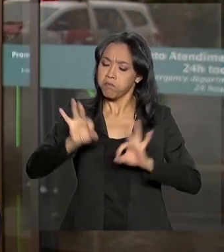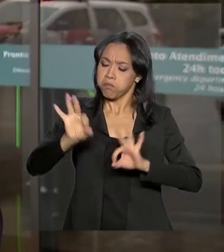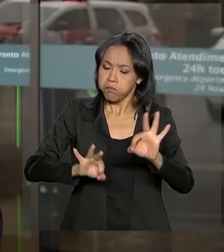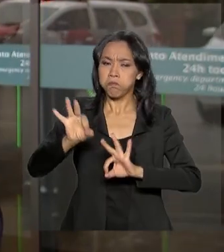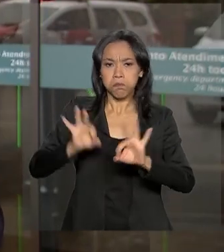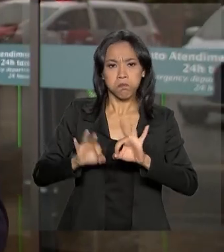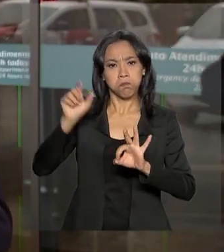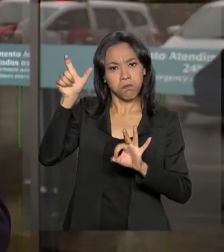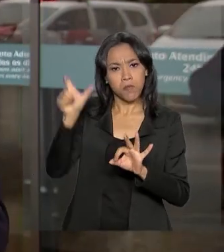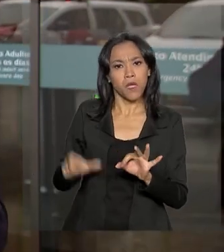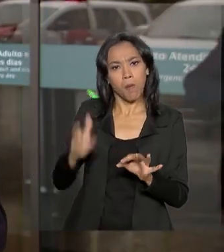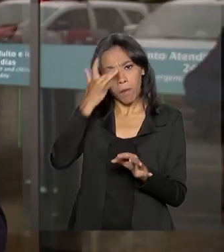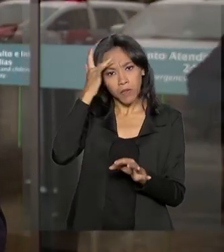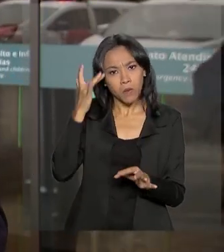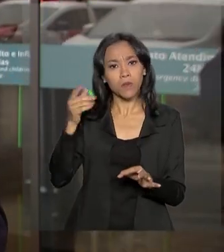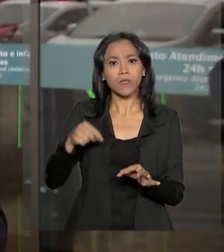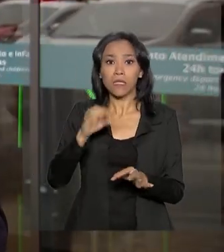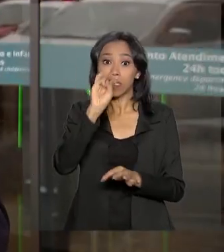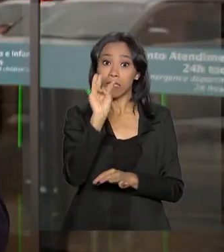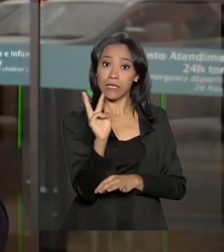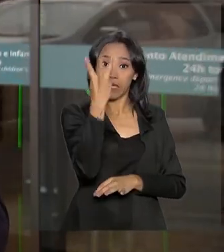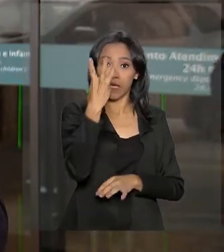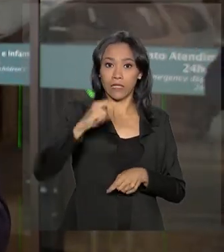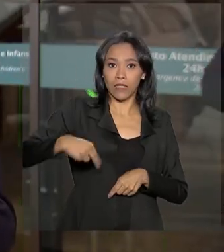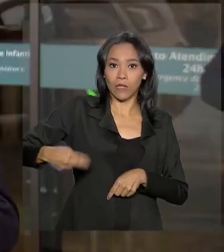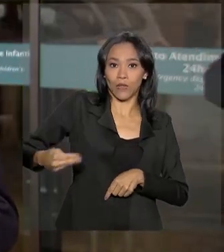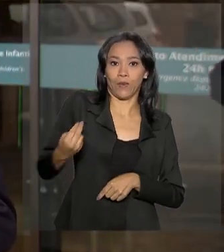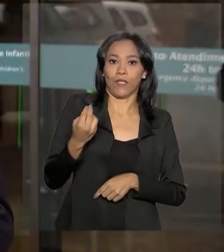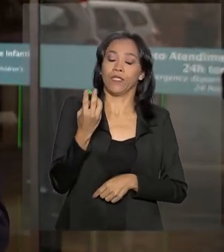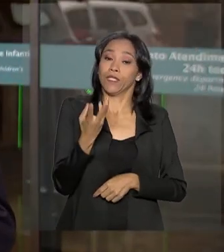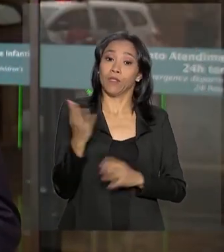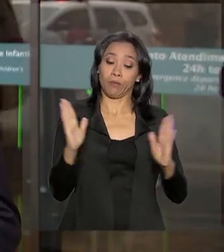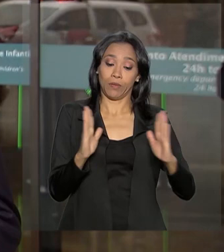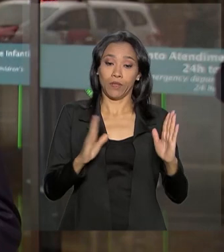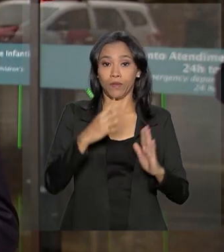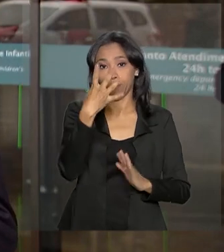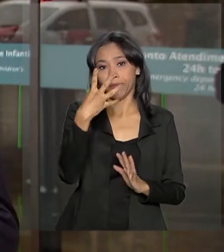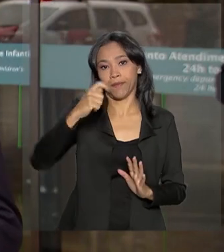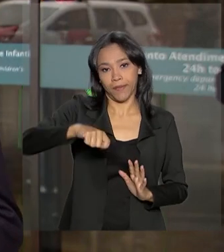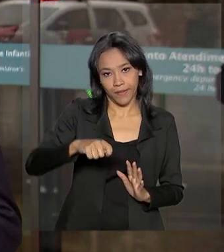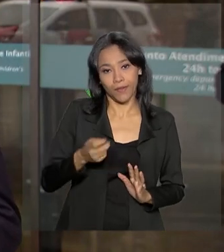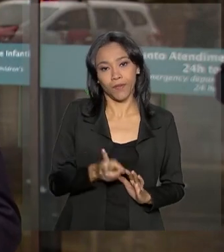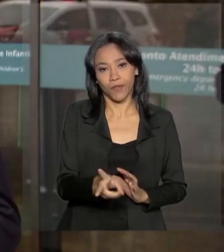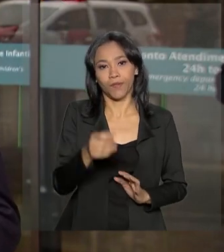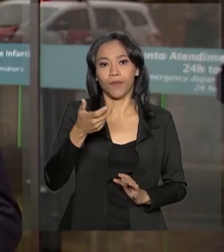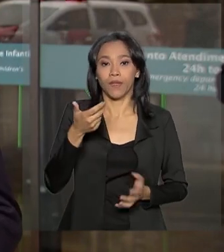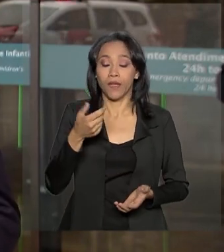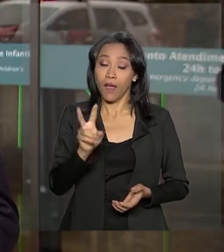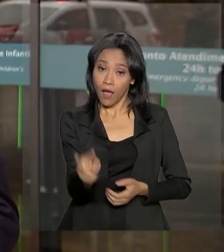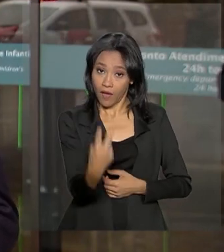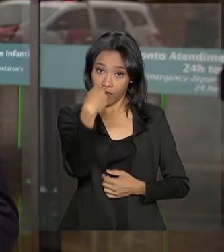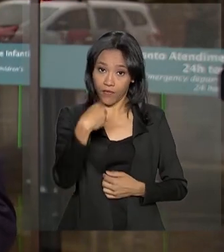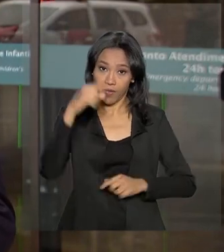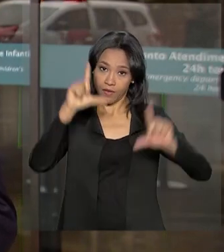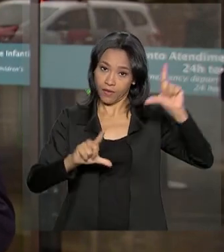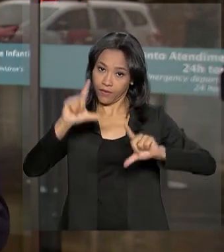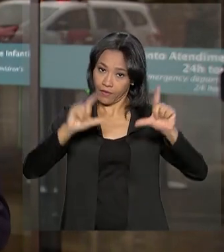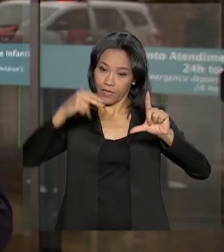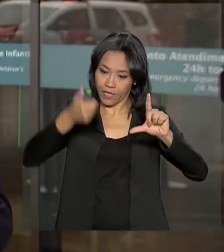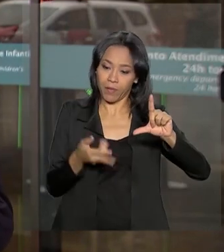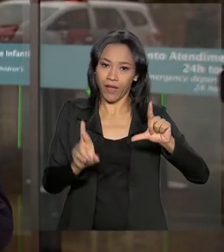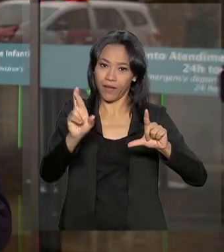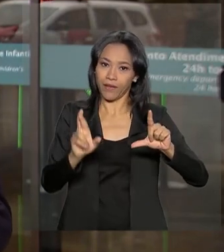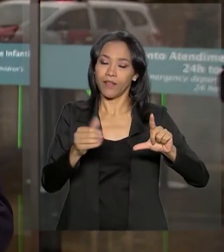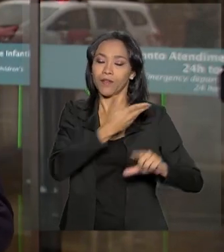pessoa que se submeteu a três cirurgias nos últimos quatro meses. Continue a acompanhar a programação da